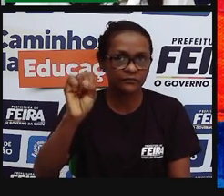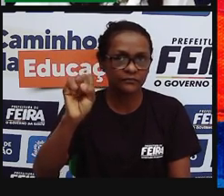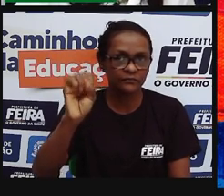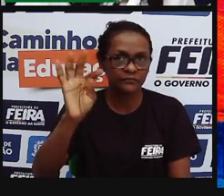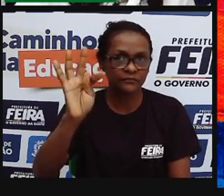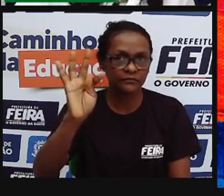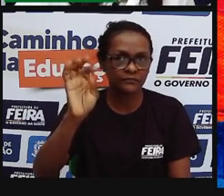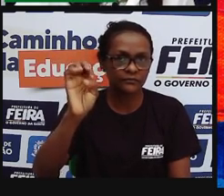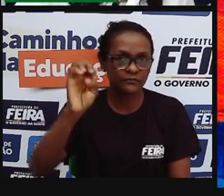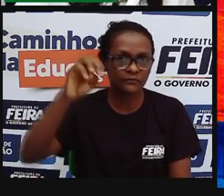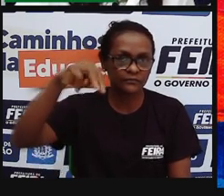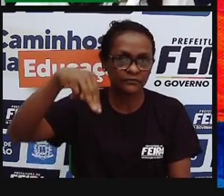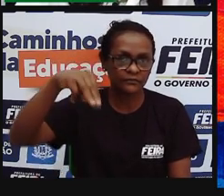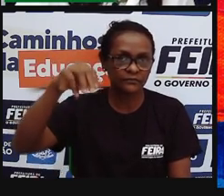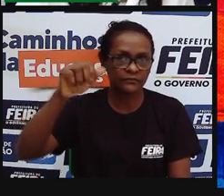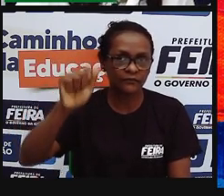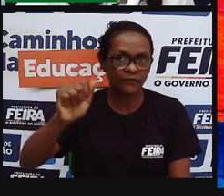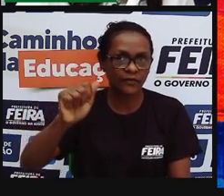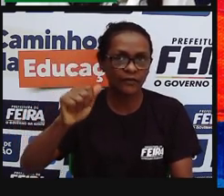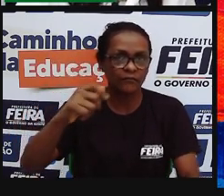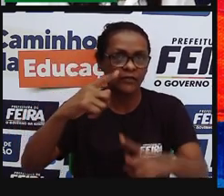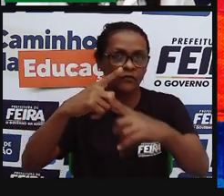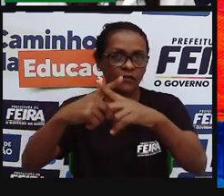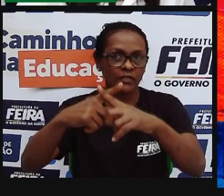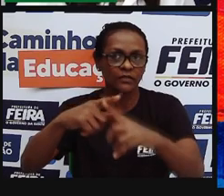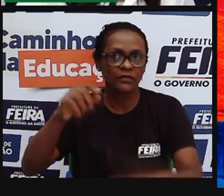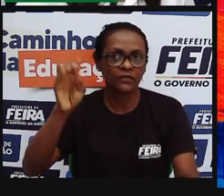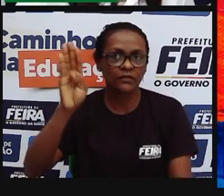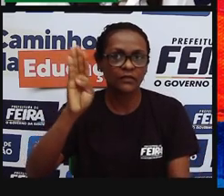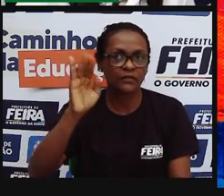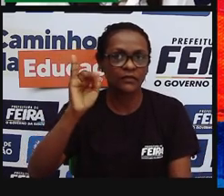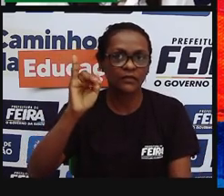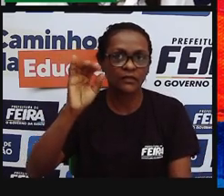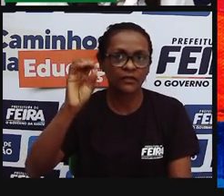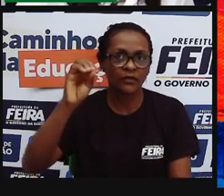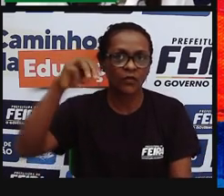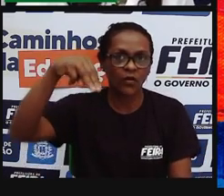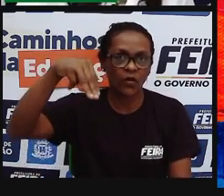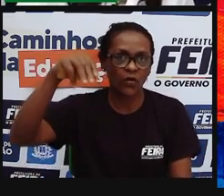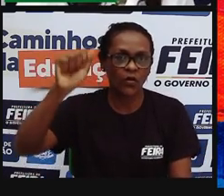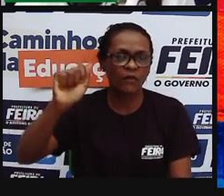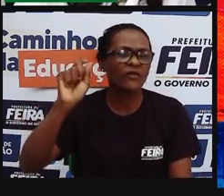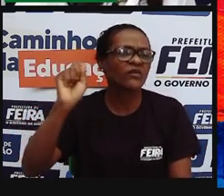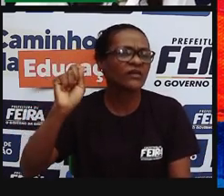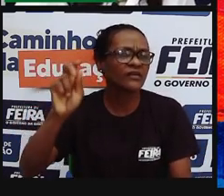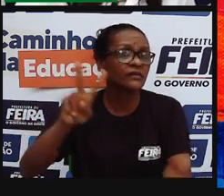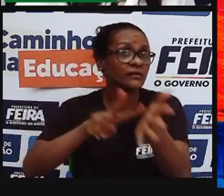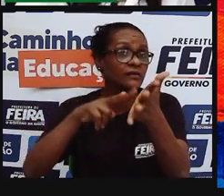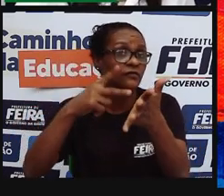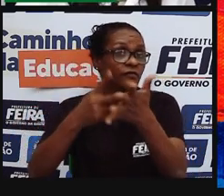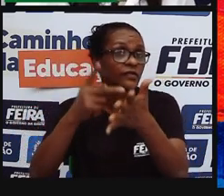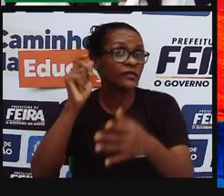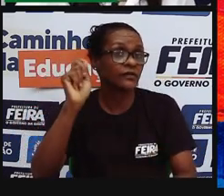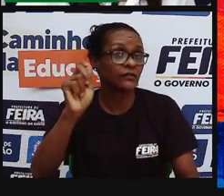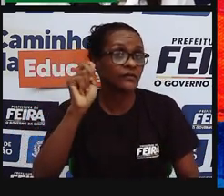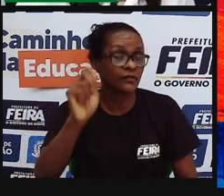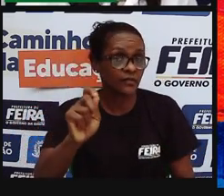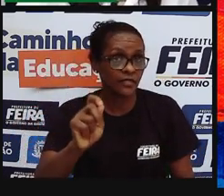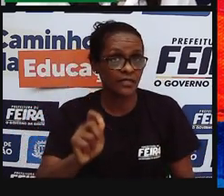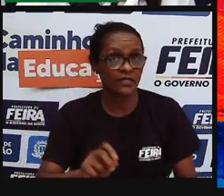ecossistema, a gente está vendo a interação, dos elementos bióticos, e abióticos, e esses